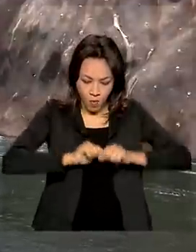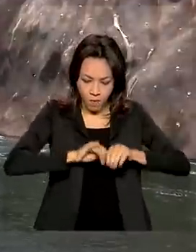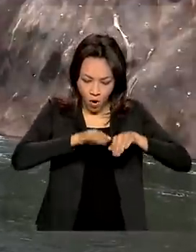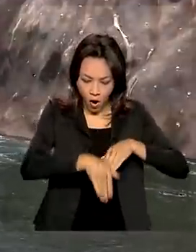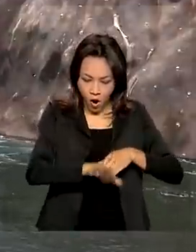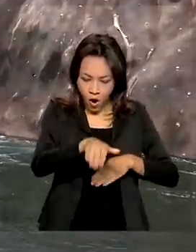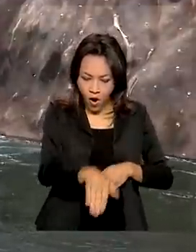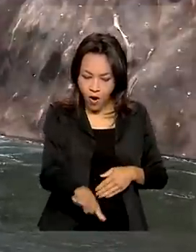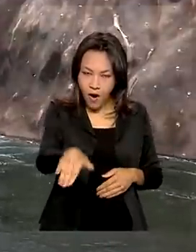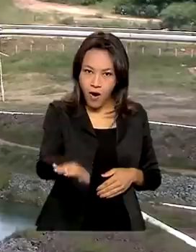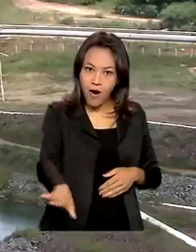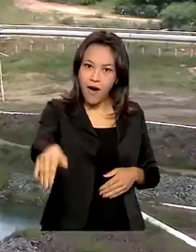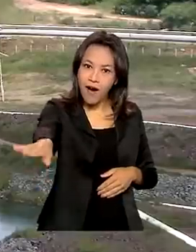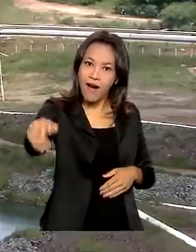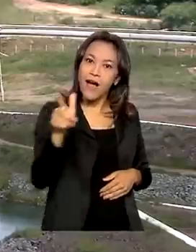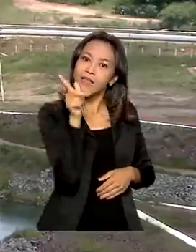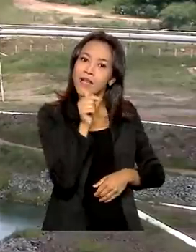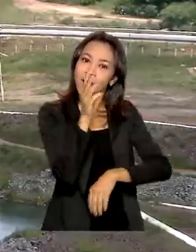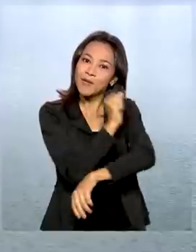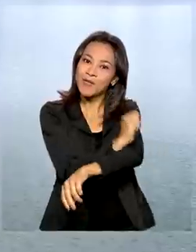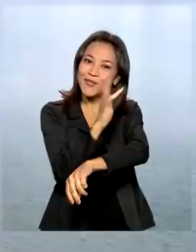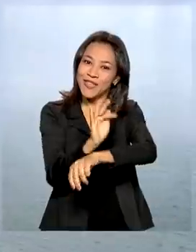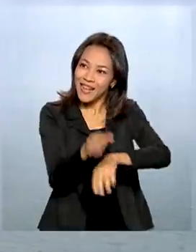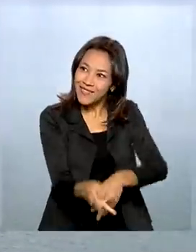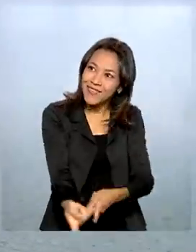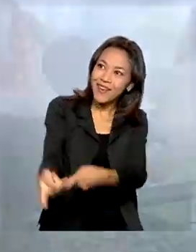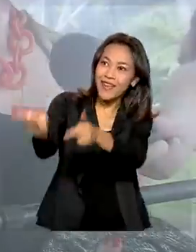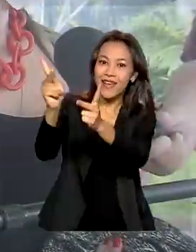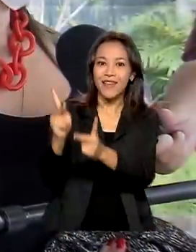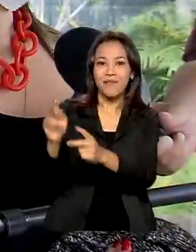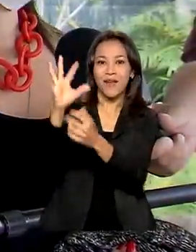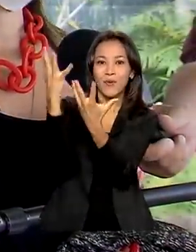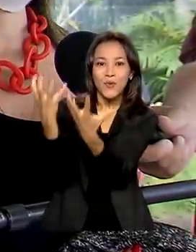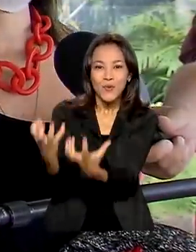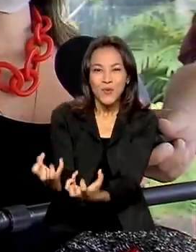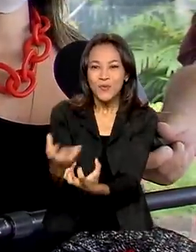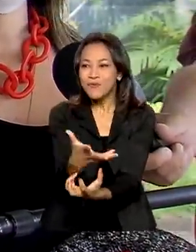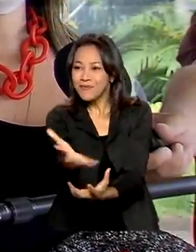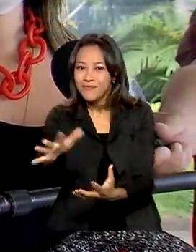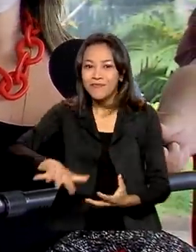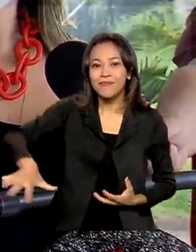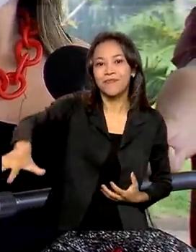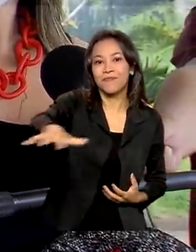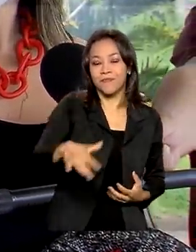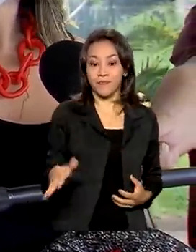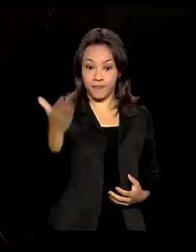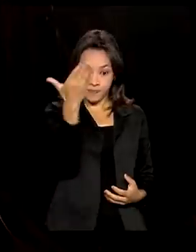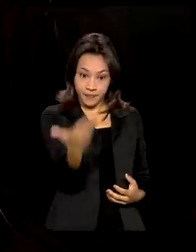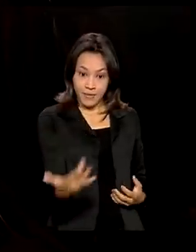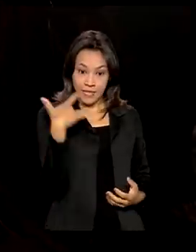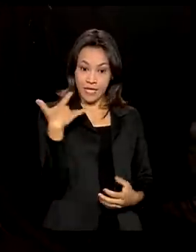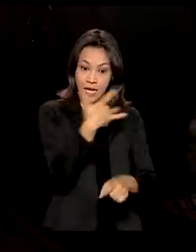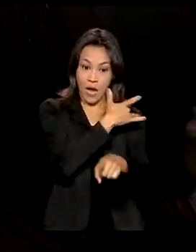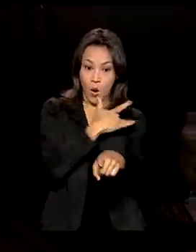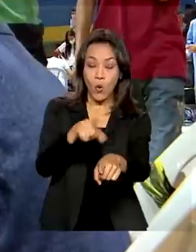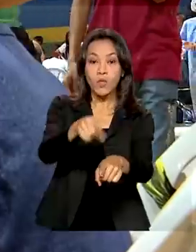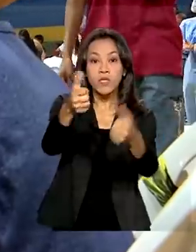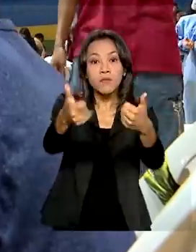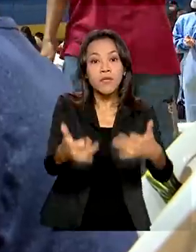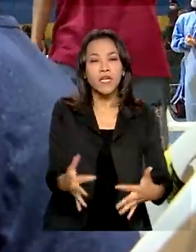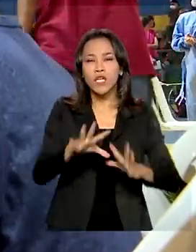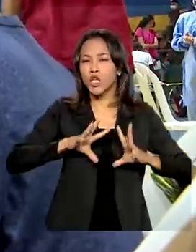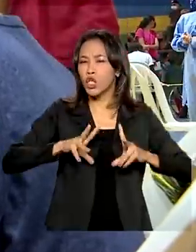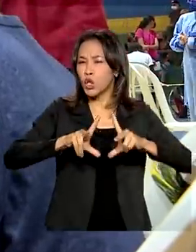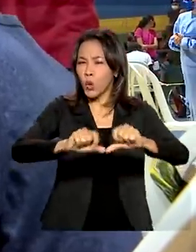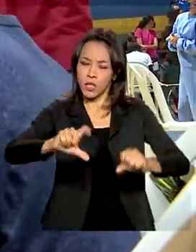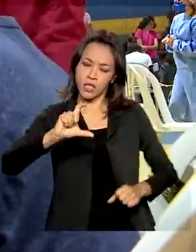as águas do Velho Chico cheguem ao sertão do estado. Saúde! Ministro Marcelo Queiroga garante que todas as doses